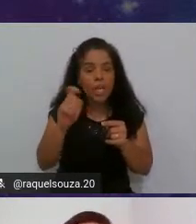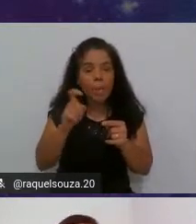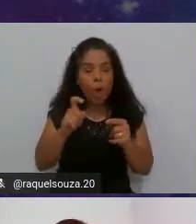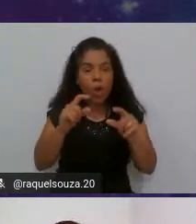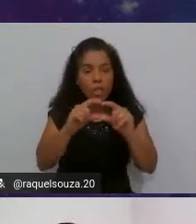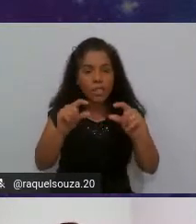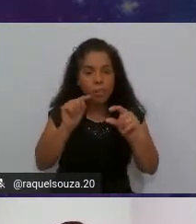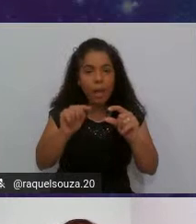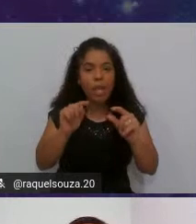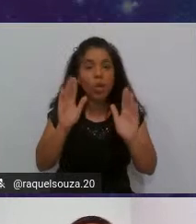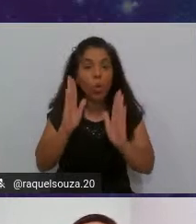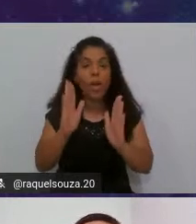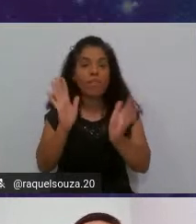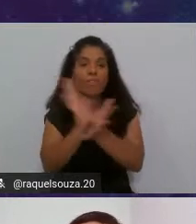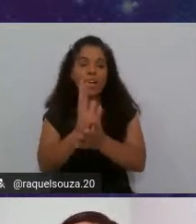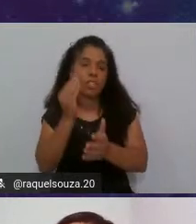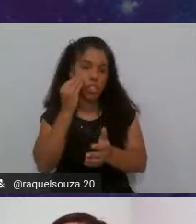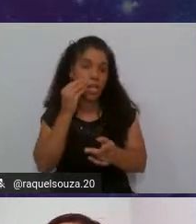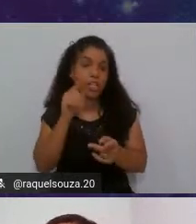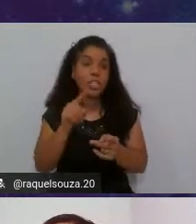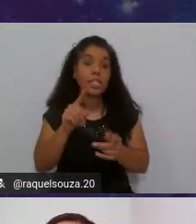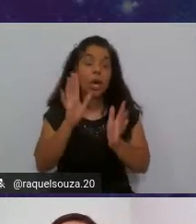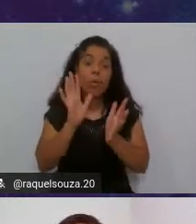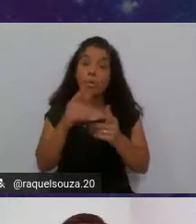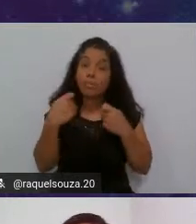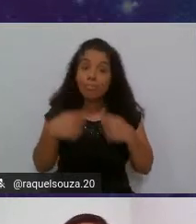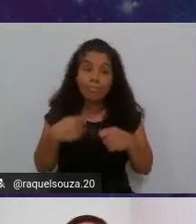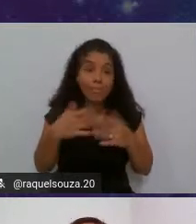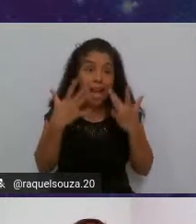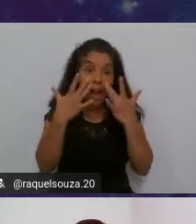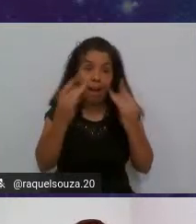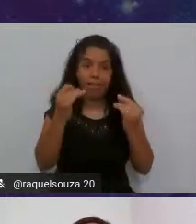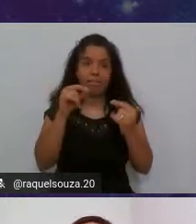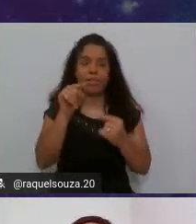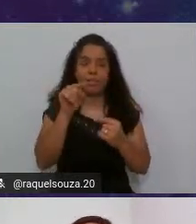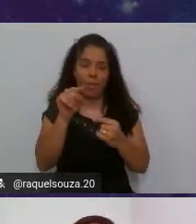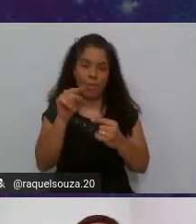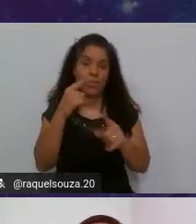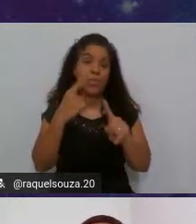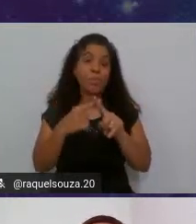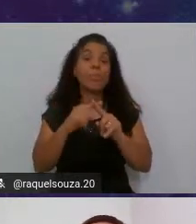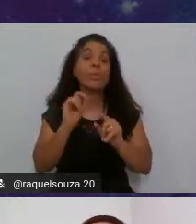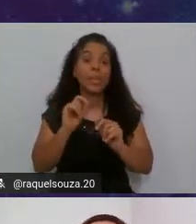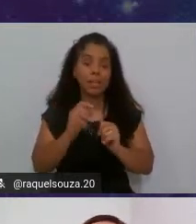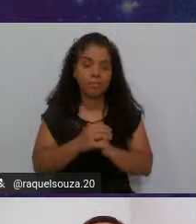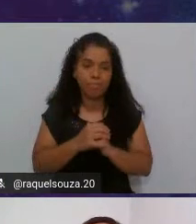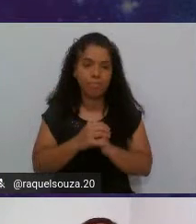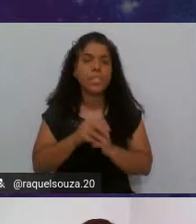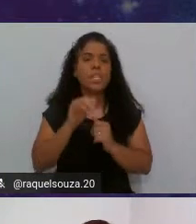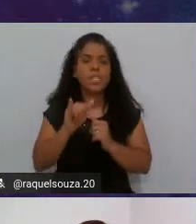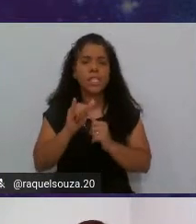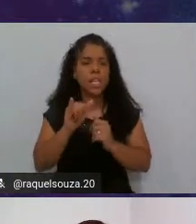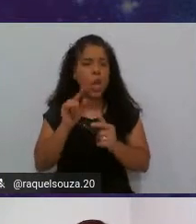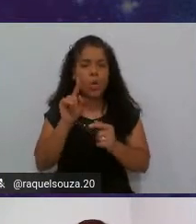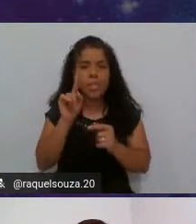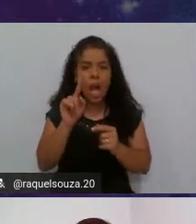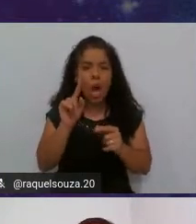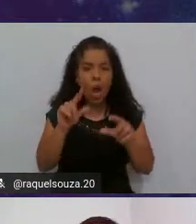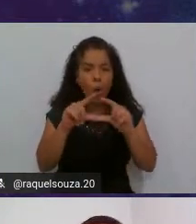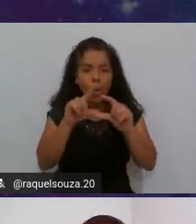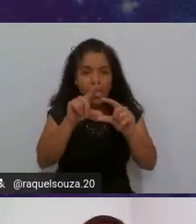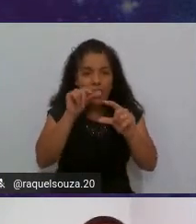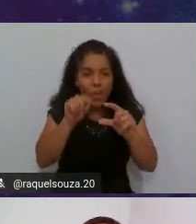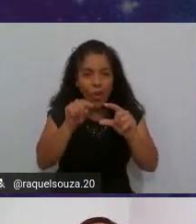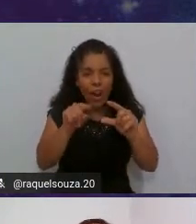classes de testes e aí é um ponto que requer bastante atenção que é o seguinte se eu não marcar esse